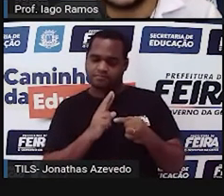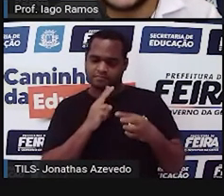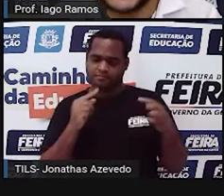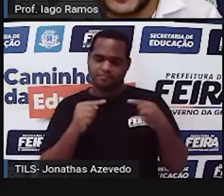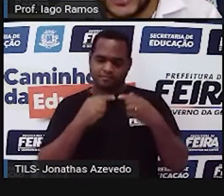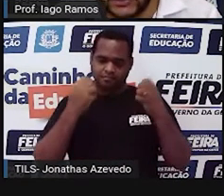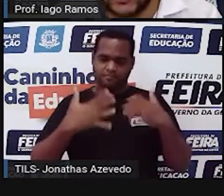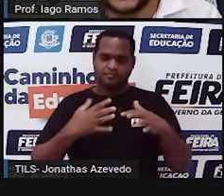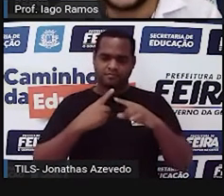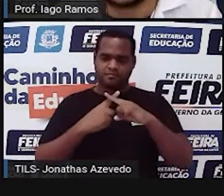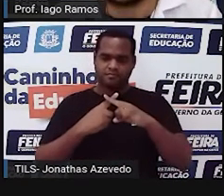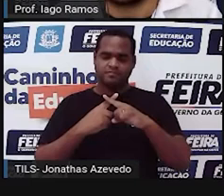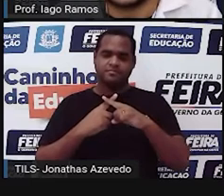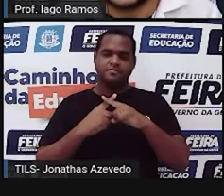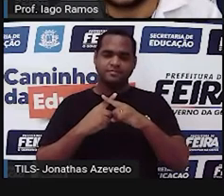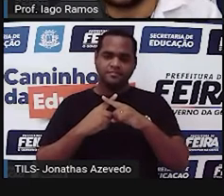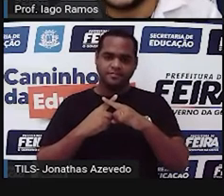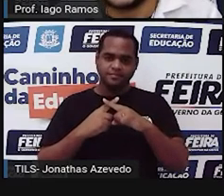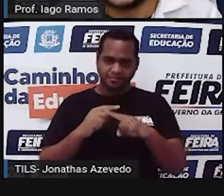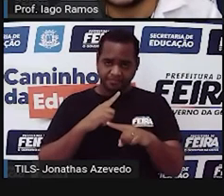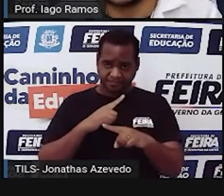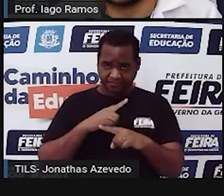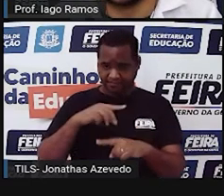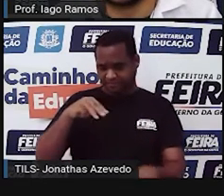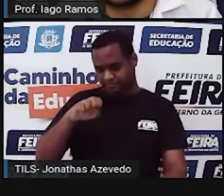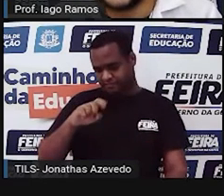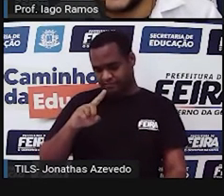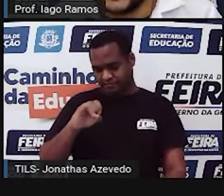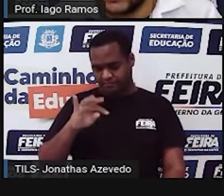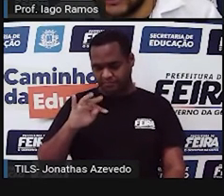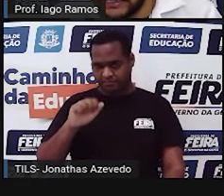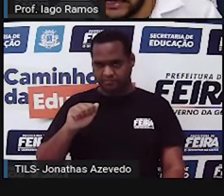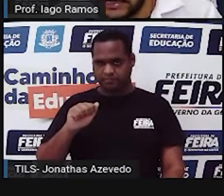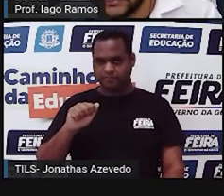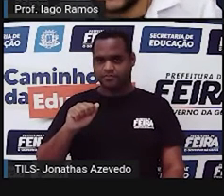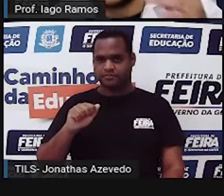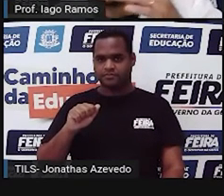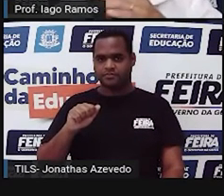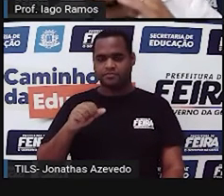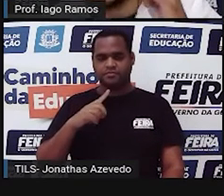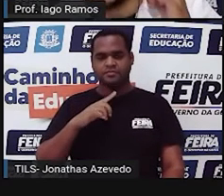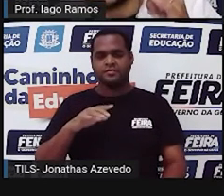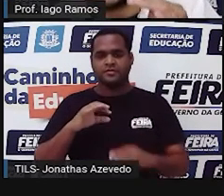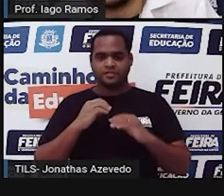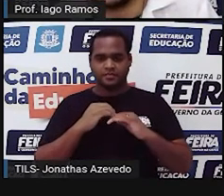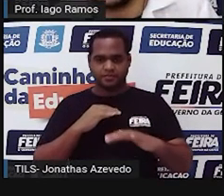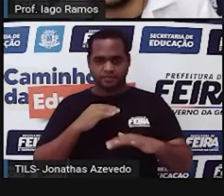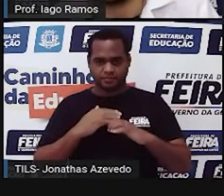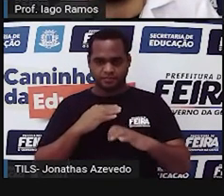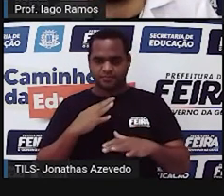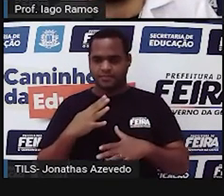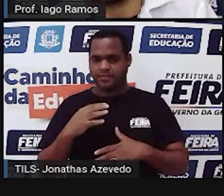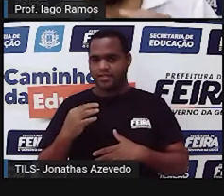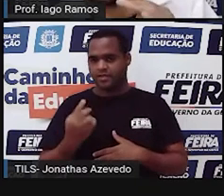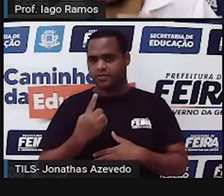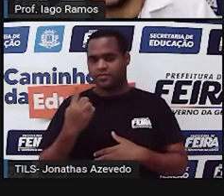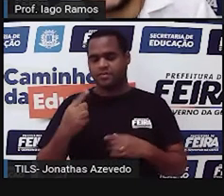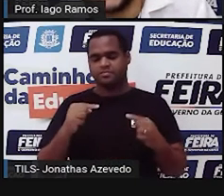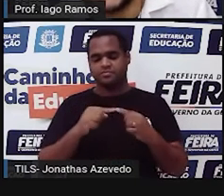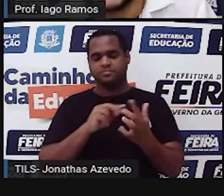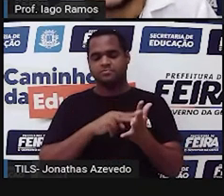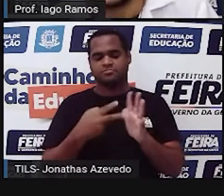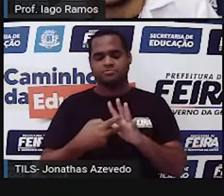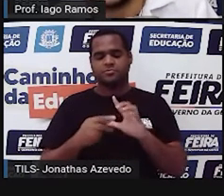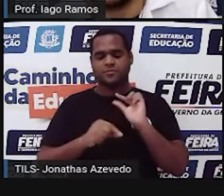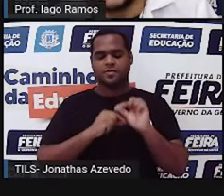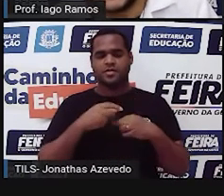multiplicação da medida do comprimento pela medida da altura determina o